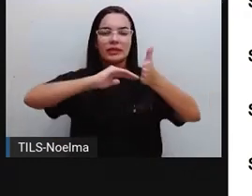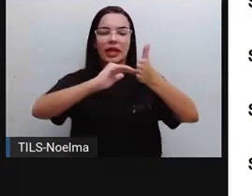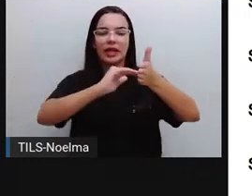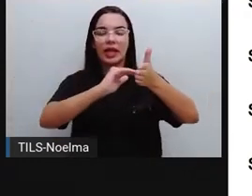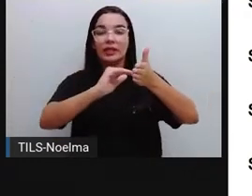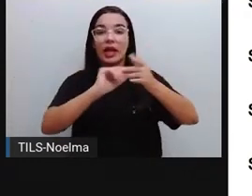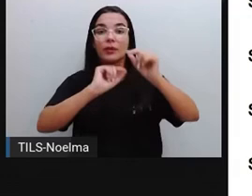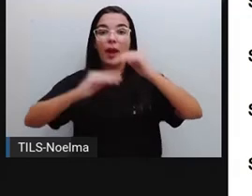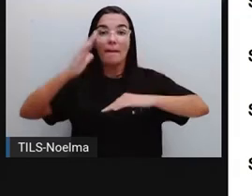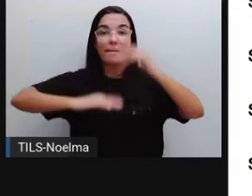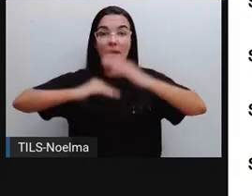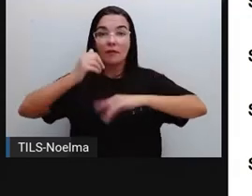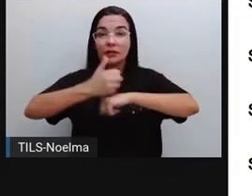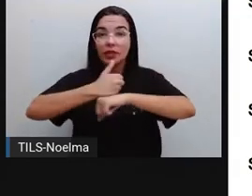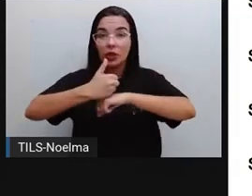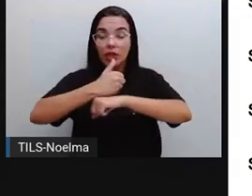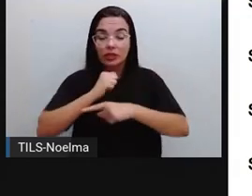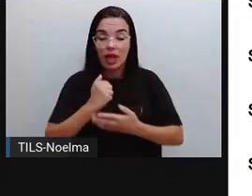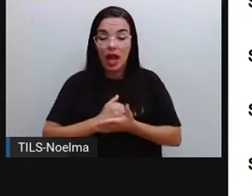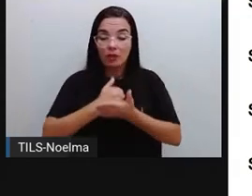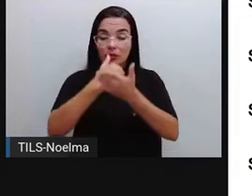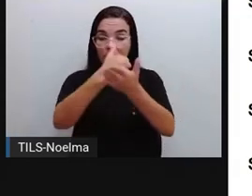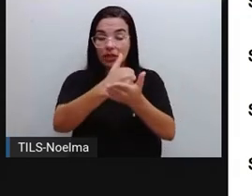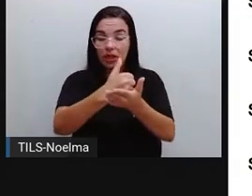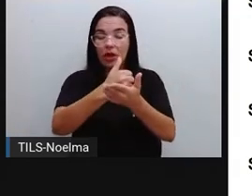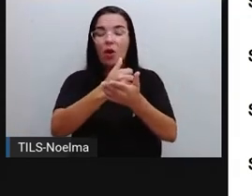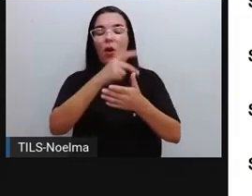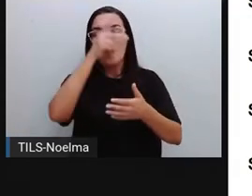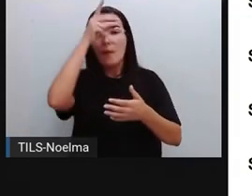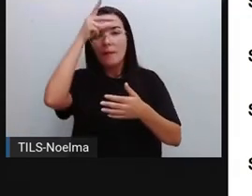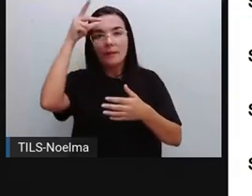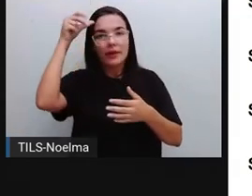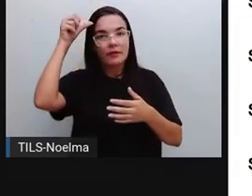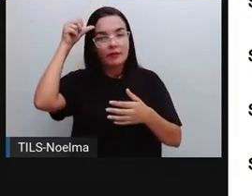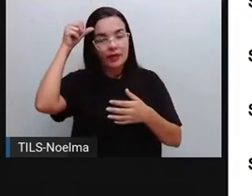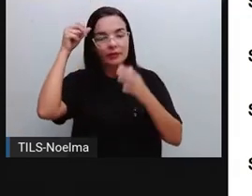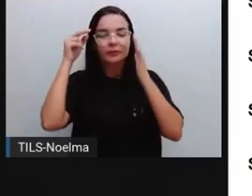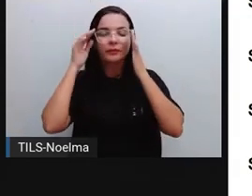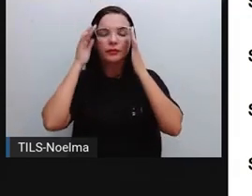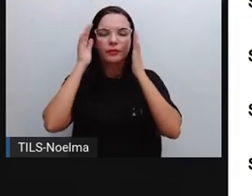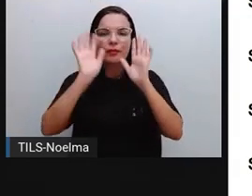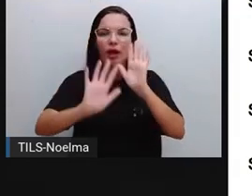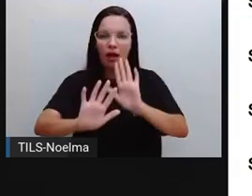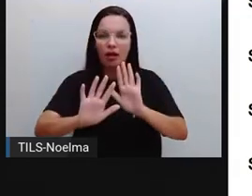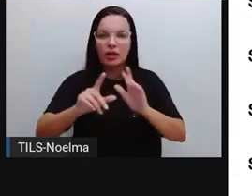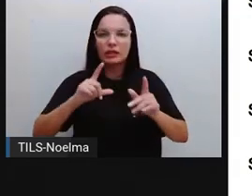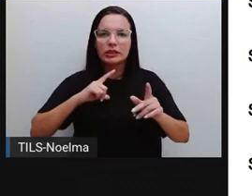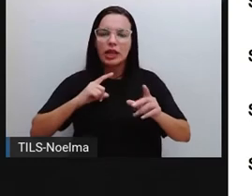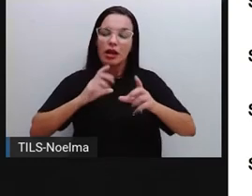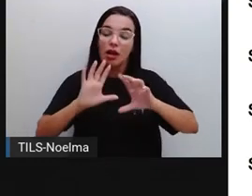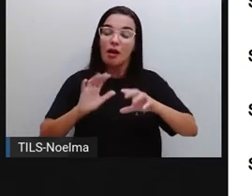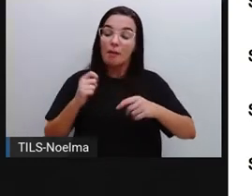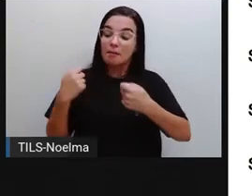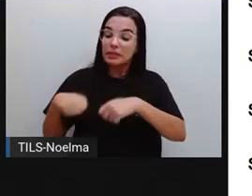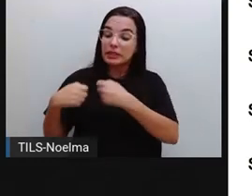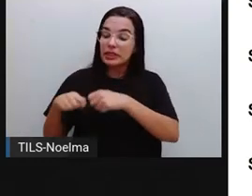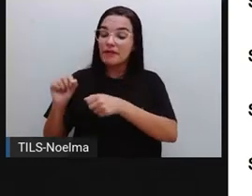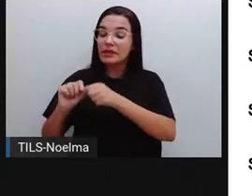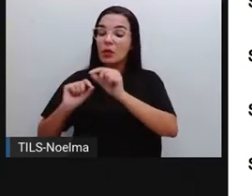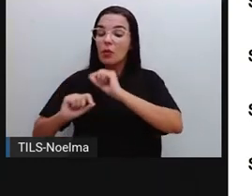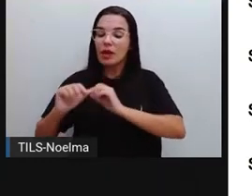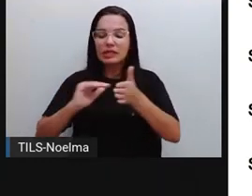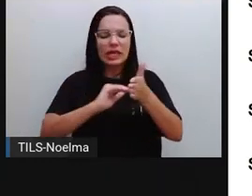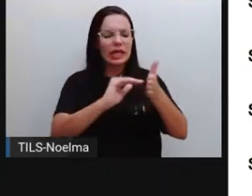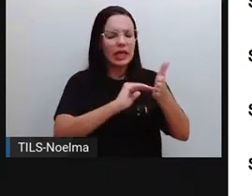são profissionais que auxiliam o prefeito na gestão da cidade. Suas ações dependem da secretaria que ele assume, tá? Então,